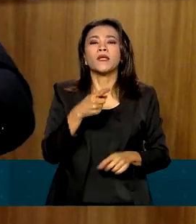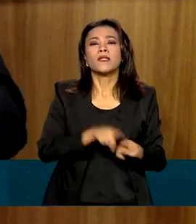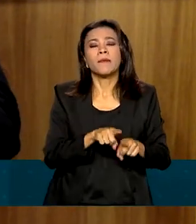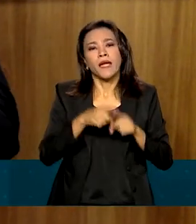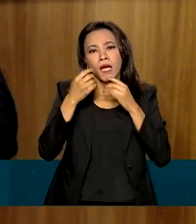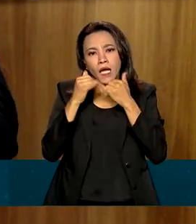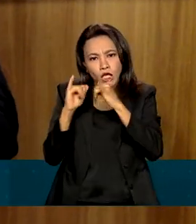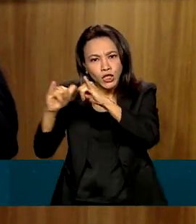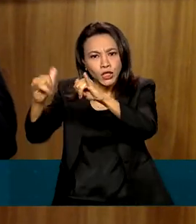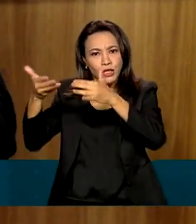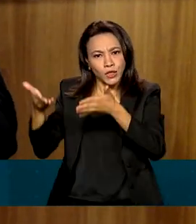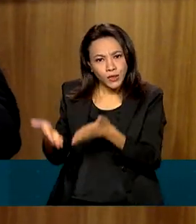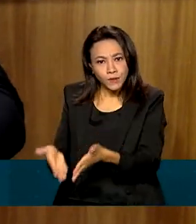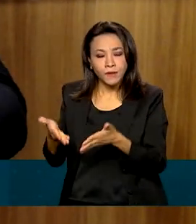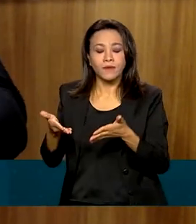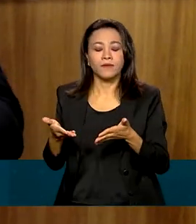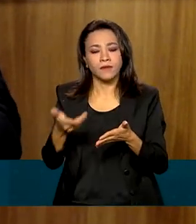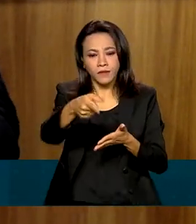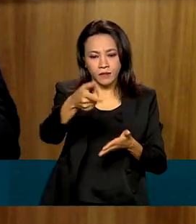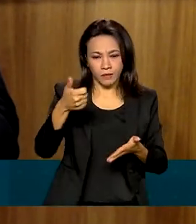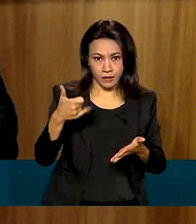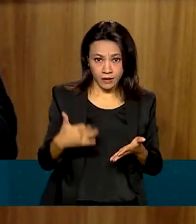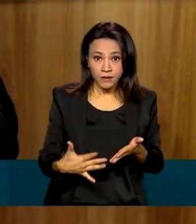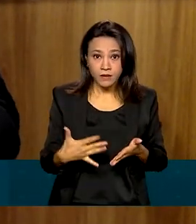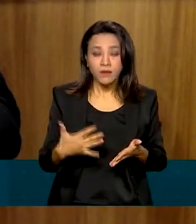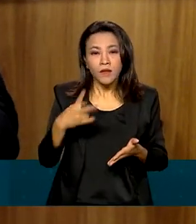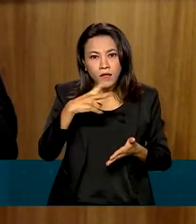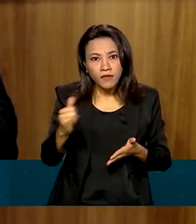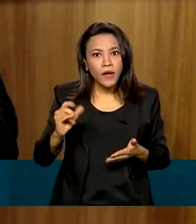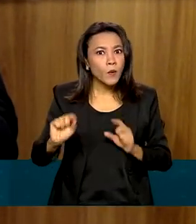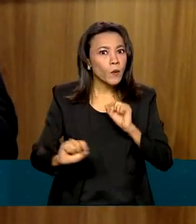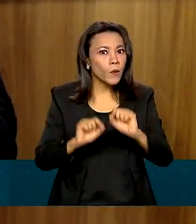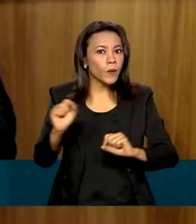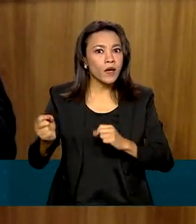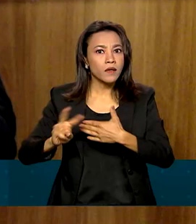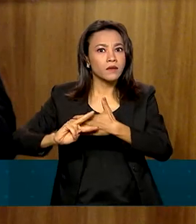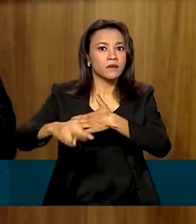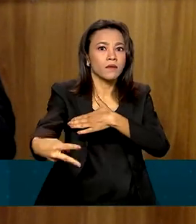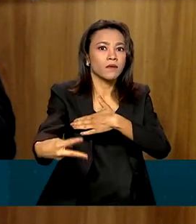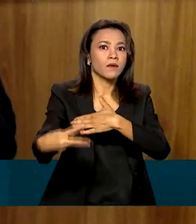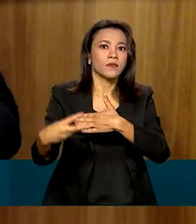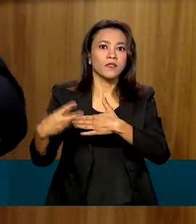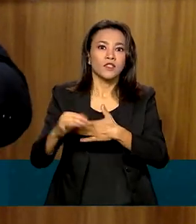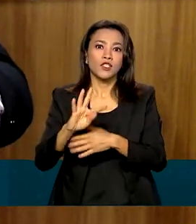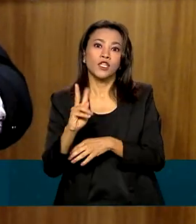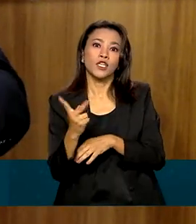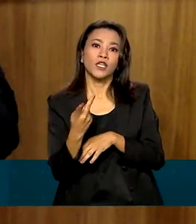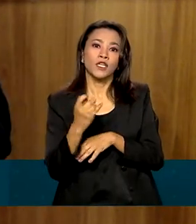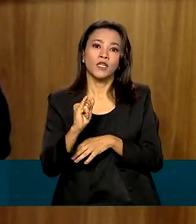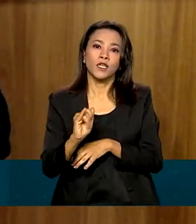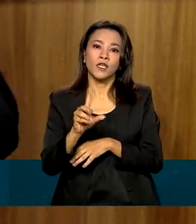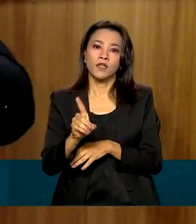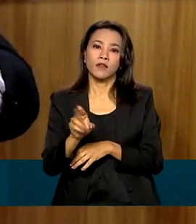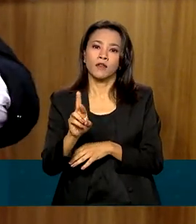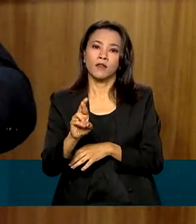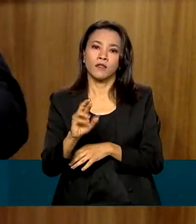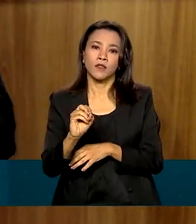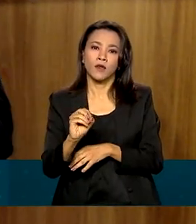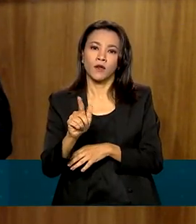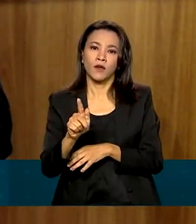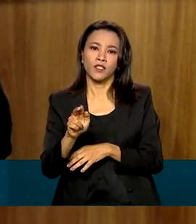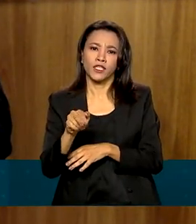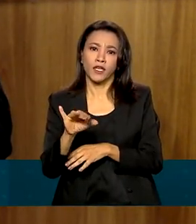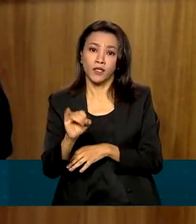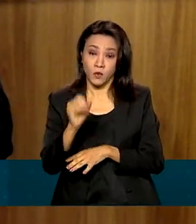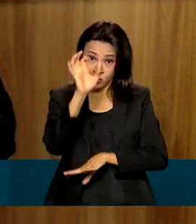fotovoltaica offshore, que vai se desdobrar na produção de hidrogênio, por exemplo, só no estado